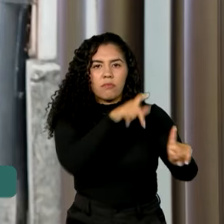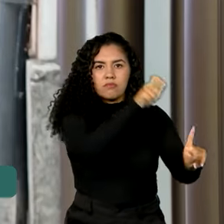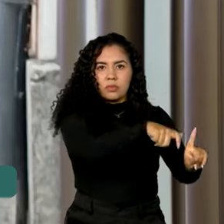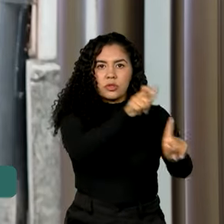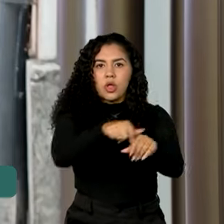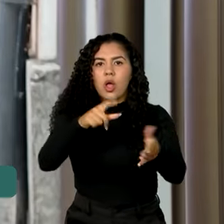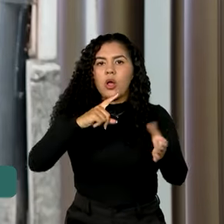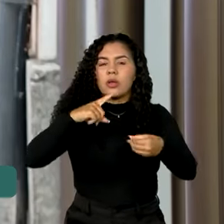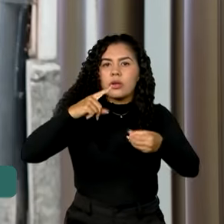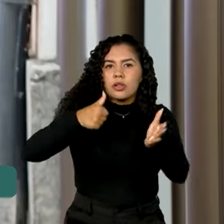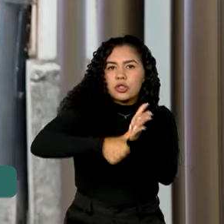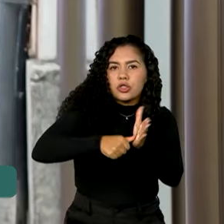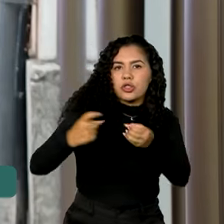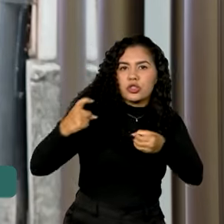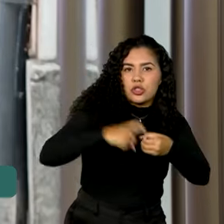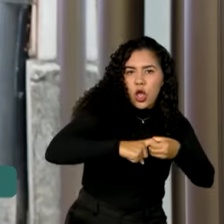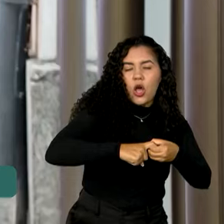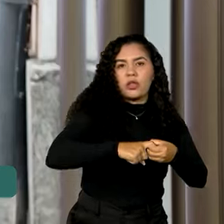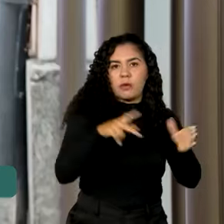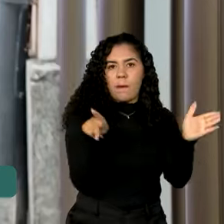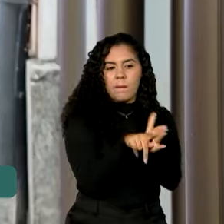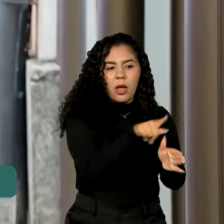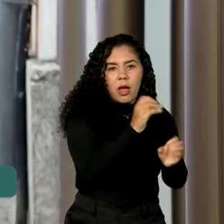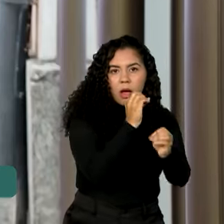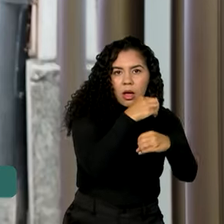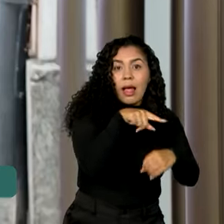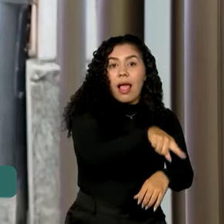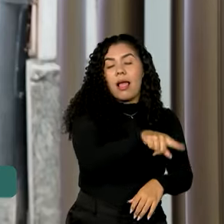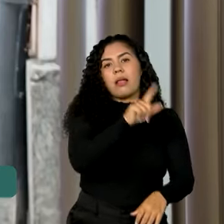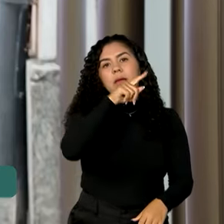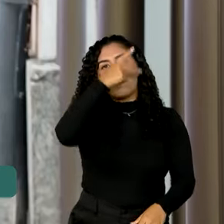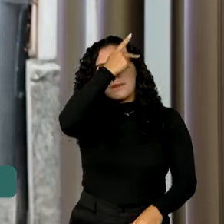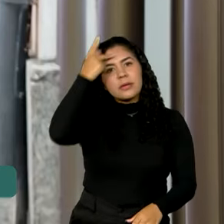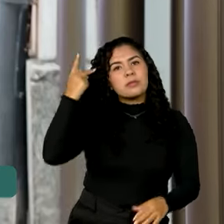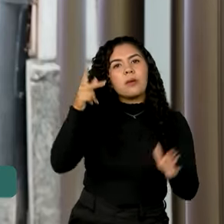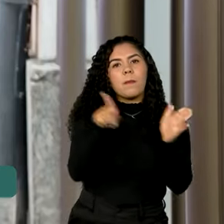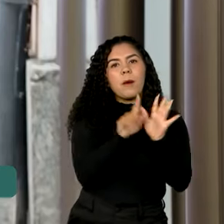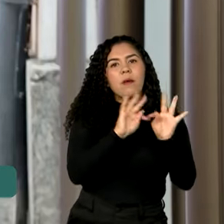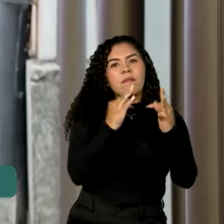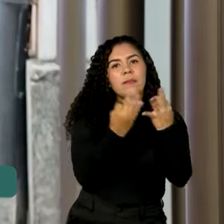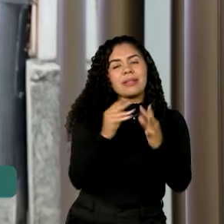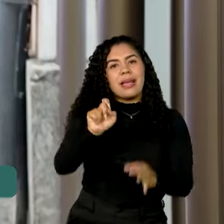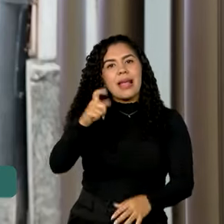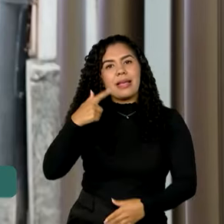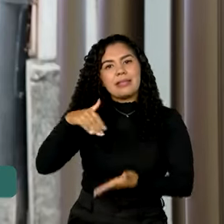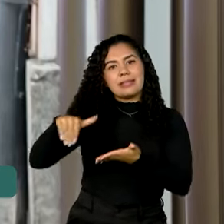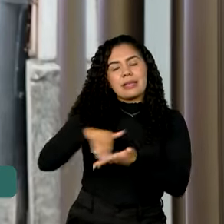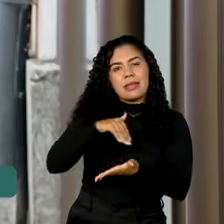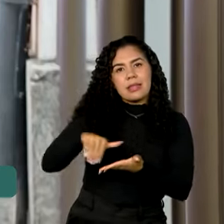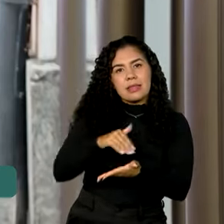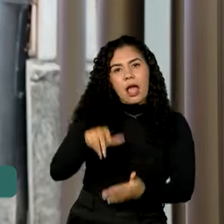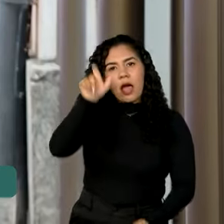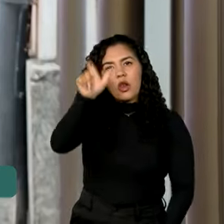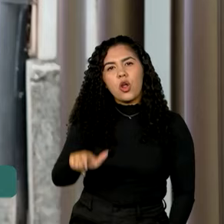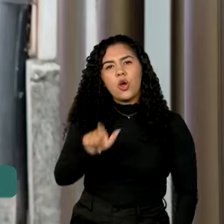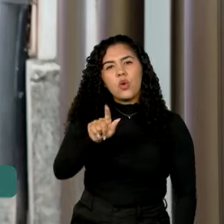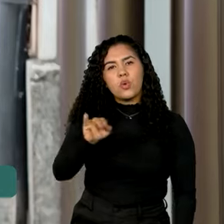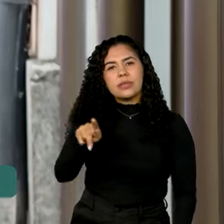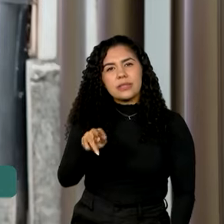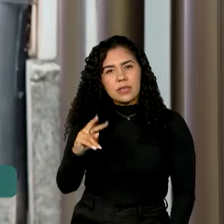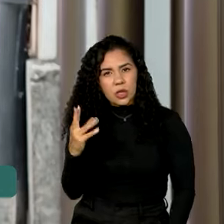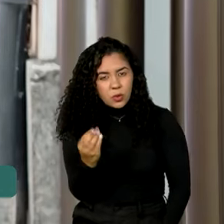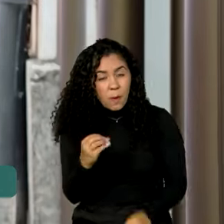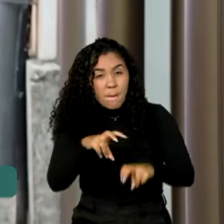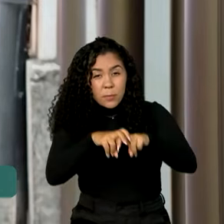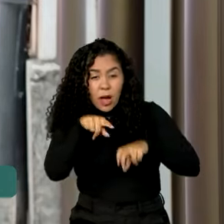laboratório, que eram parentes do ex-secretário estadual de saúde, doutor Luizinho. Diante aí da gravidade